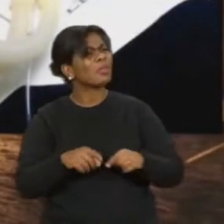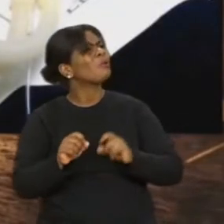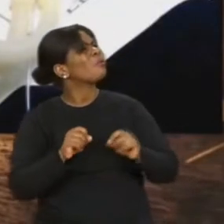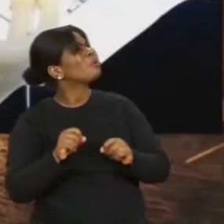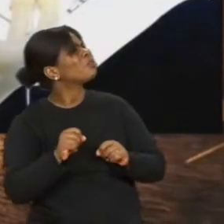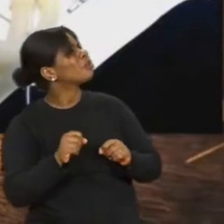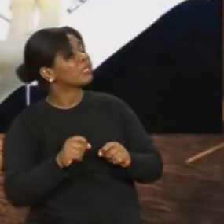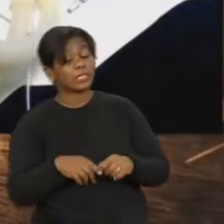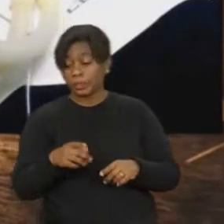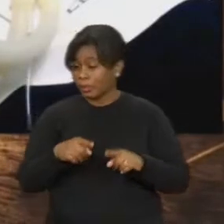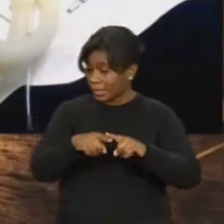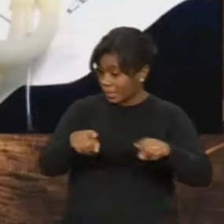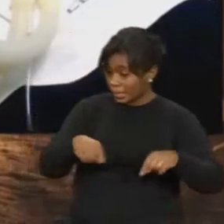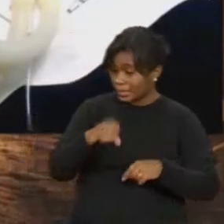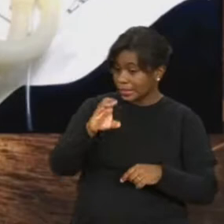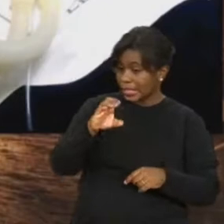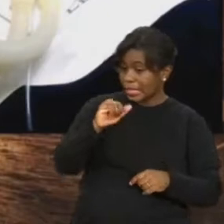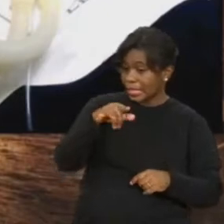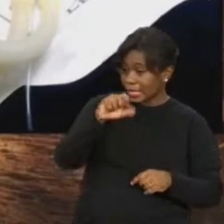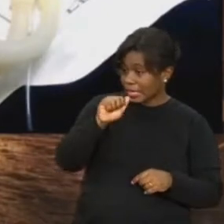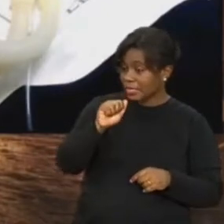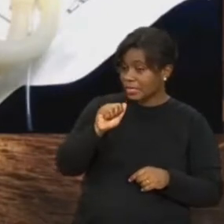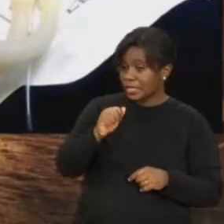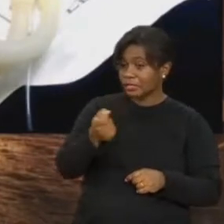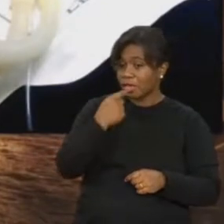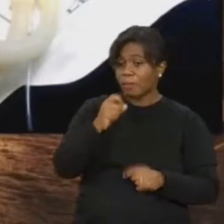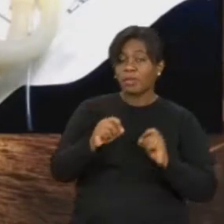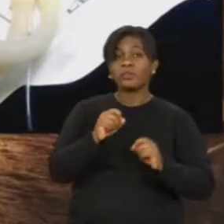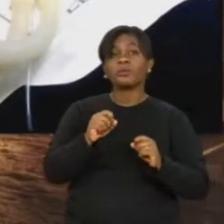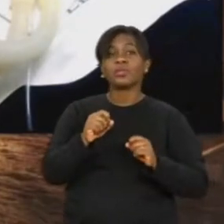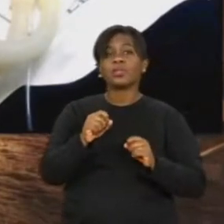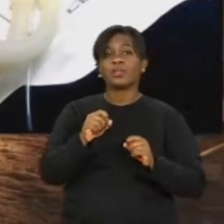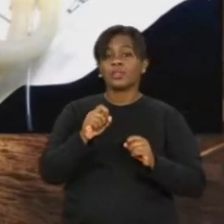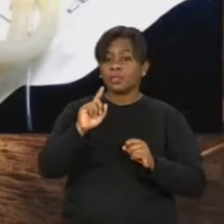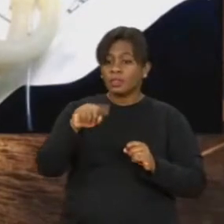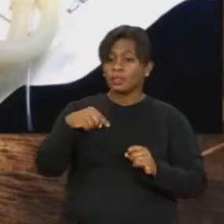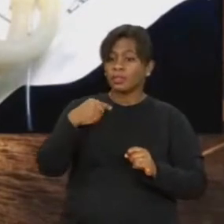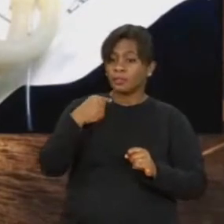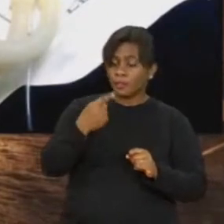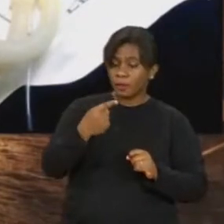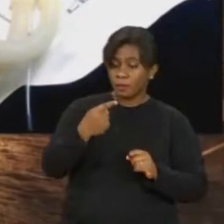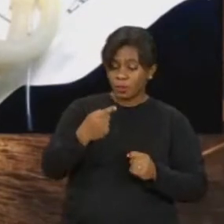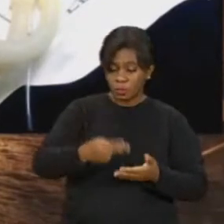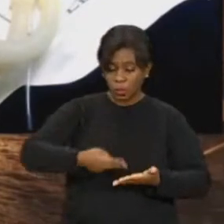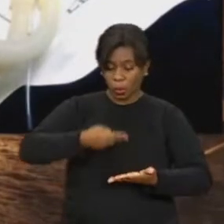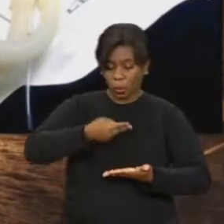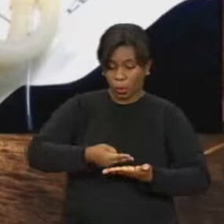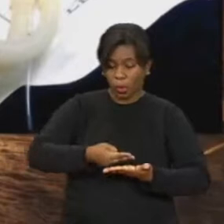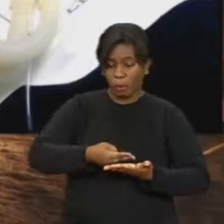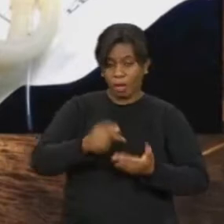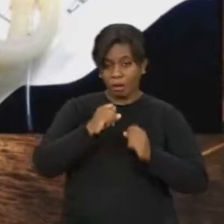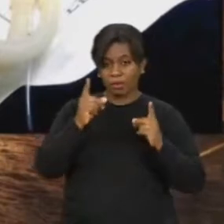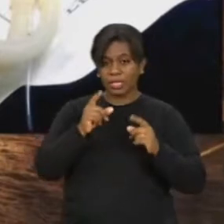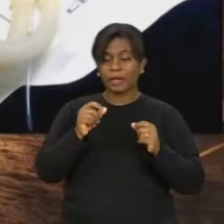aí? Essa caixa de, essa mala de remédios, bispo, foi após ela levantar do coma, fazer 4